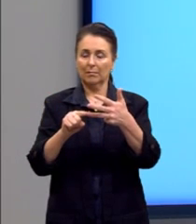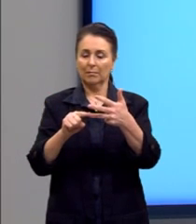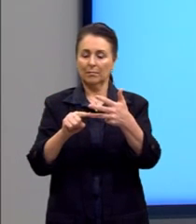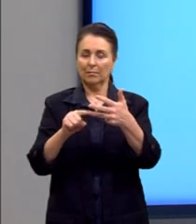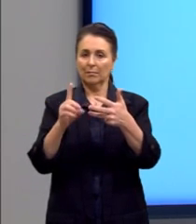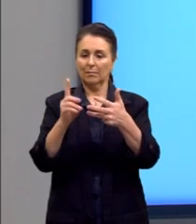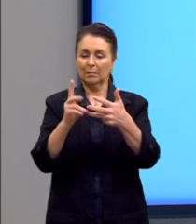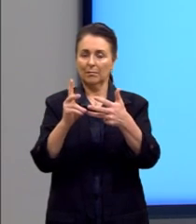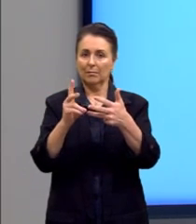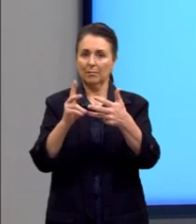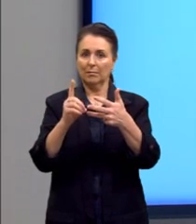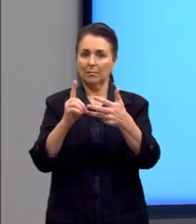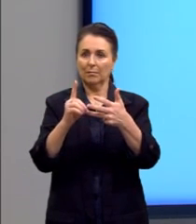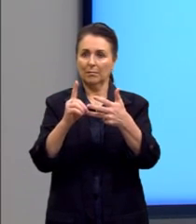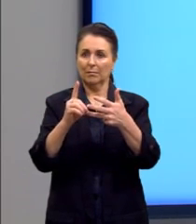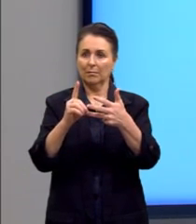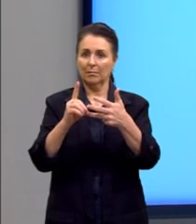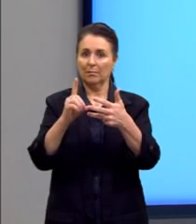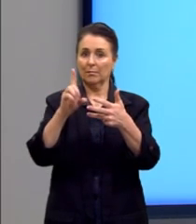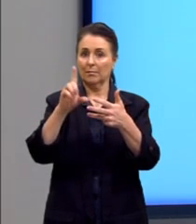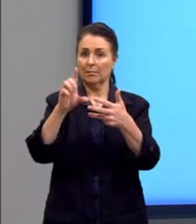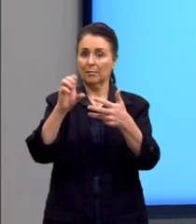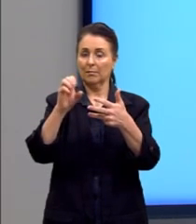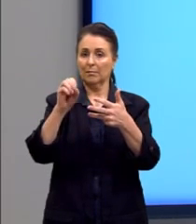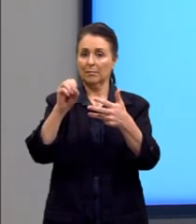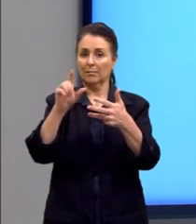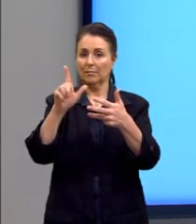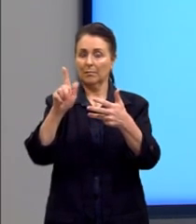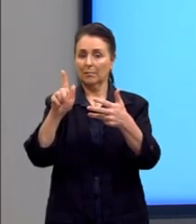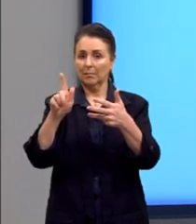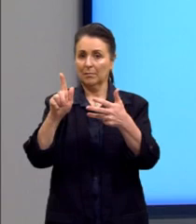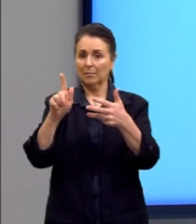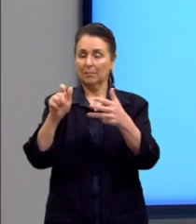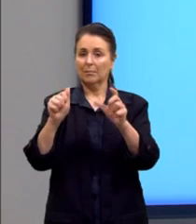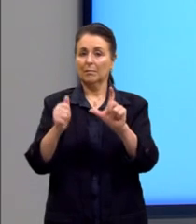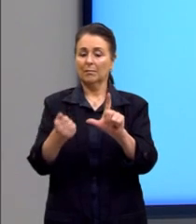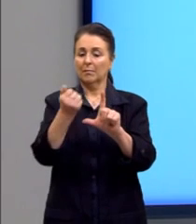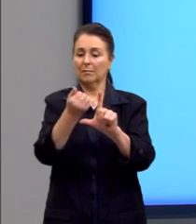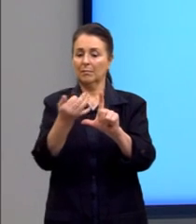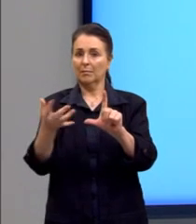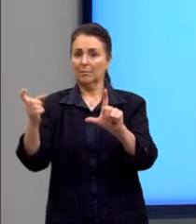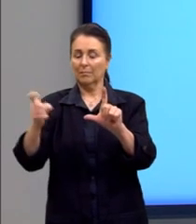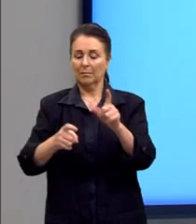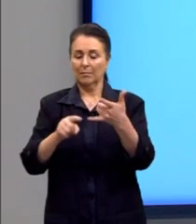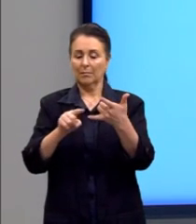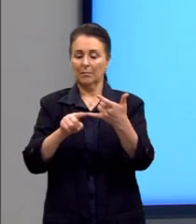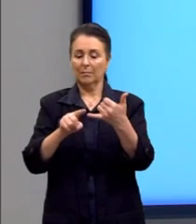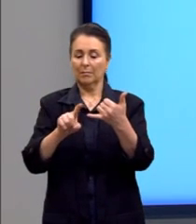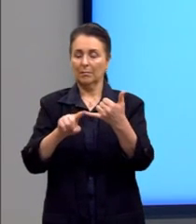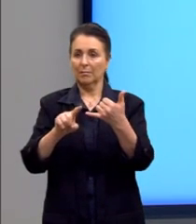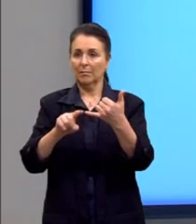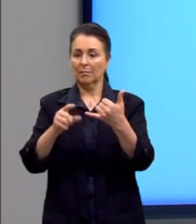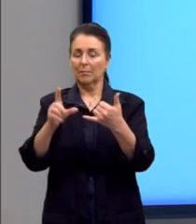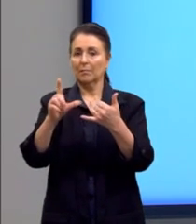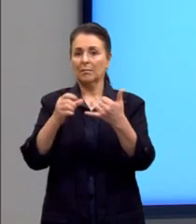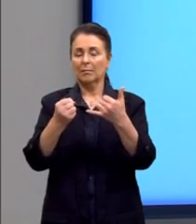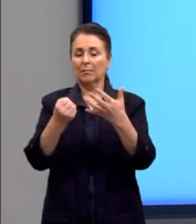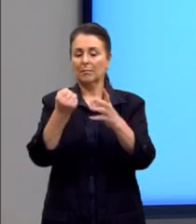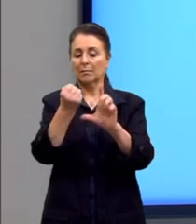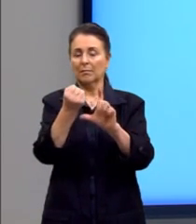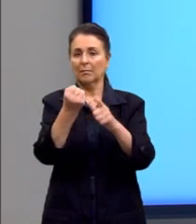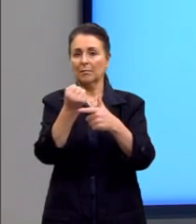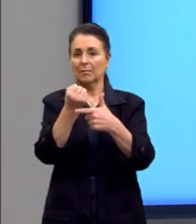D, nós temos um log, é o logaritmo de 7 na base 2, e a letra E, log de 15